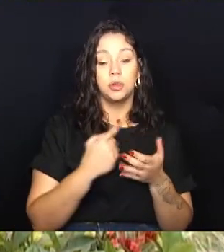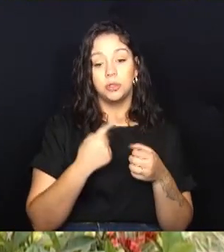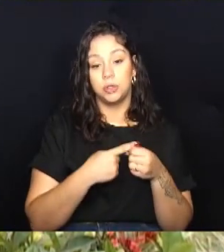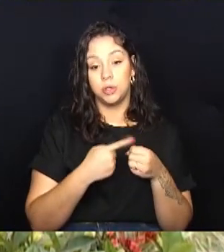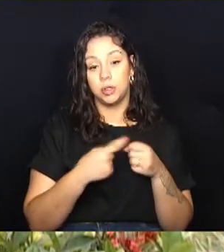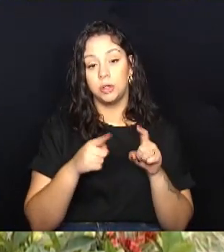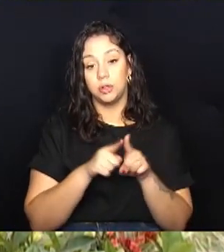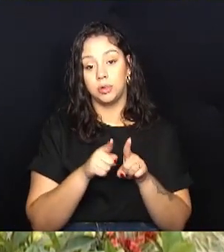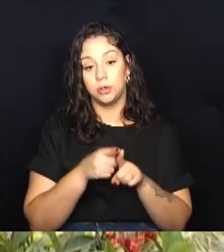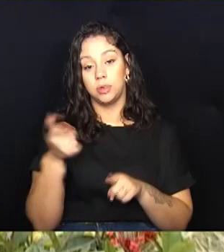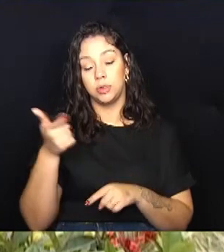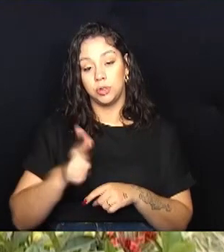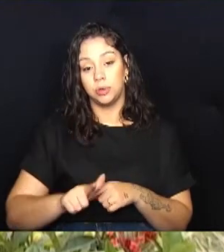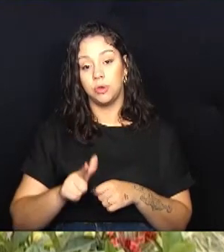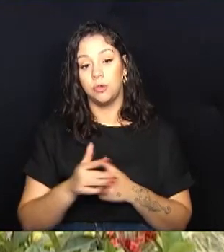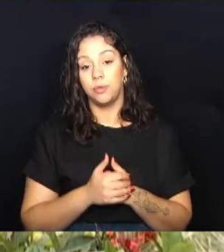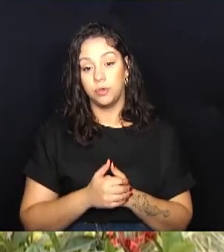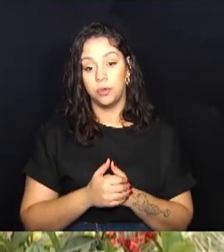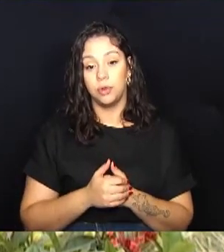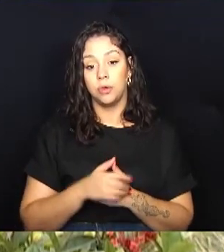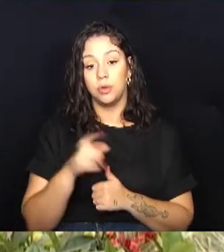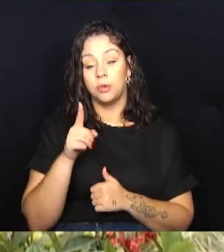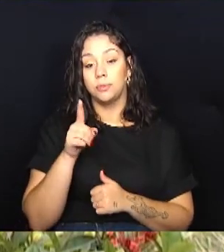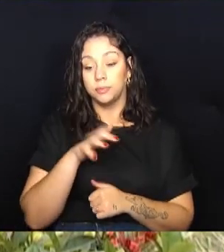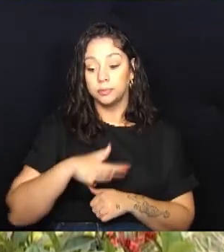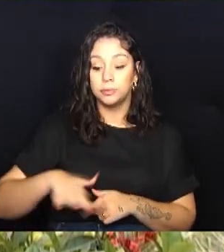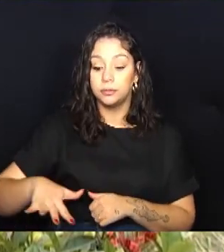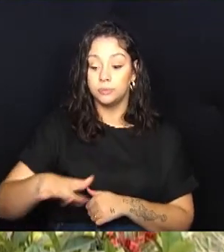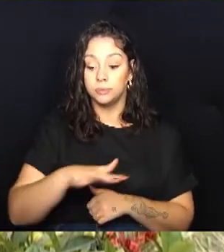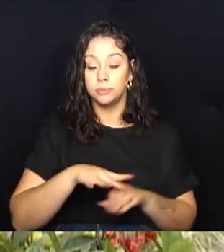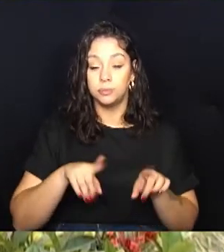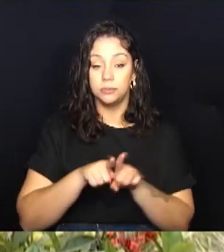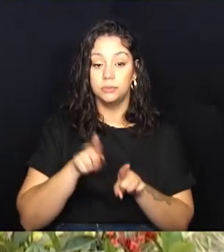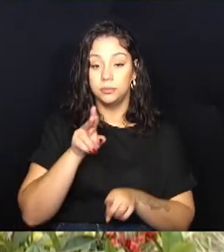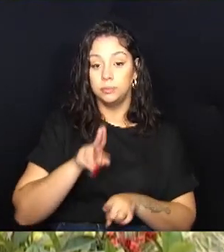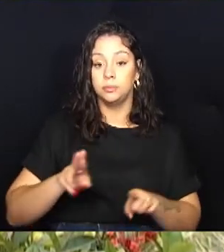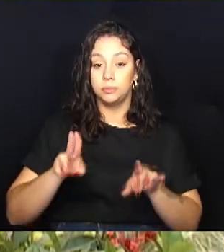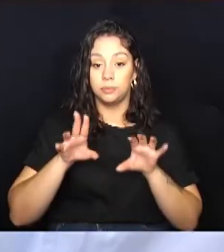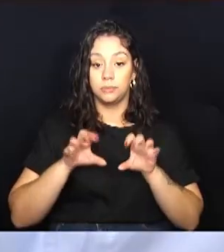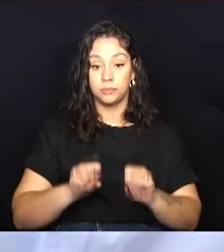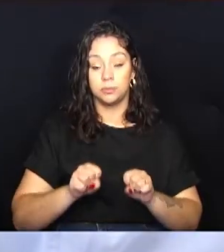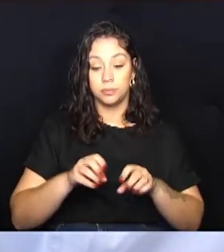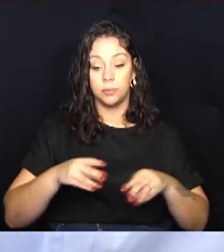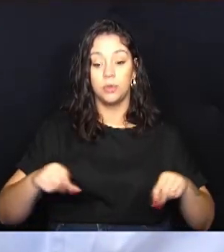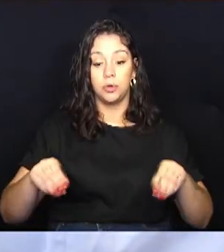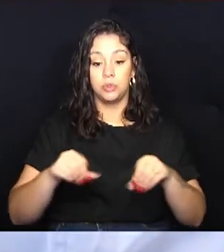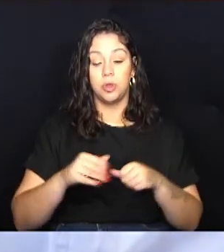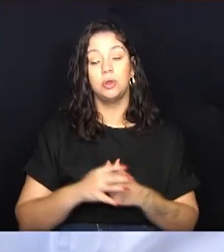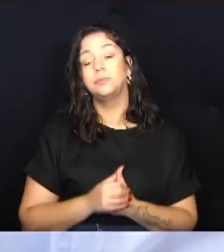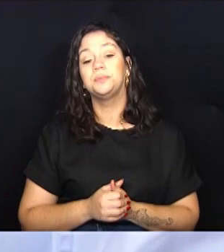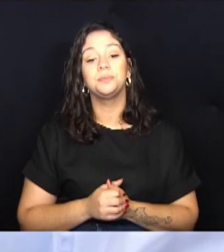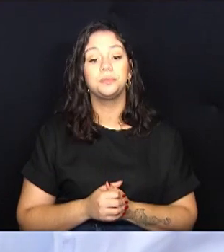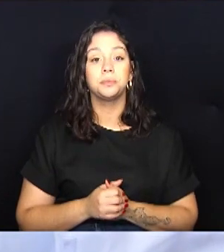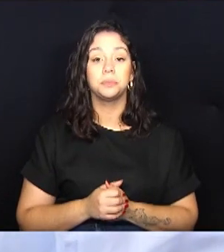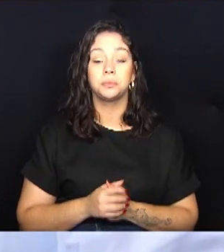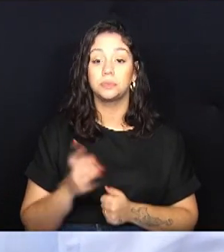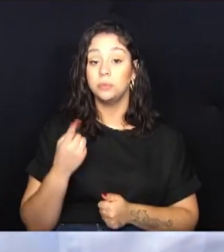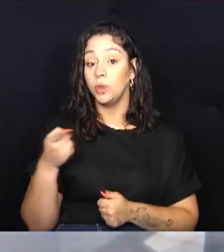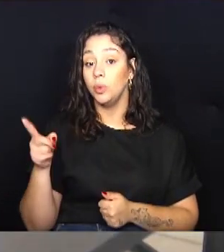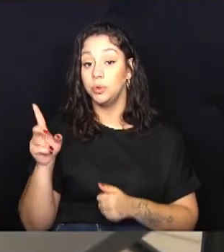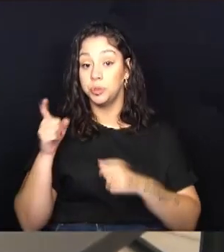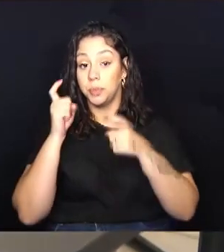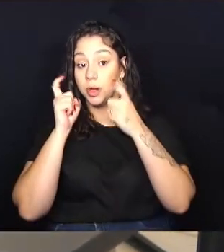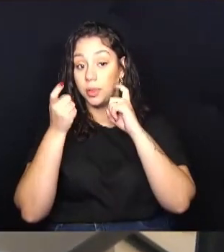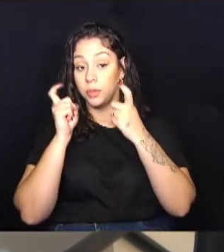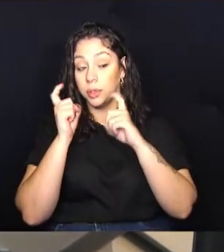reurbanização, ao zoneamento e ao uso e ocupação do solo. Na última reunião do semestre, já com